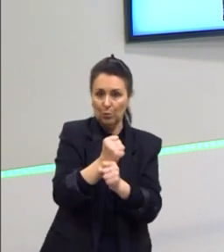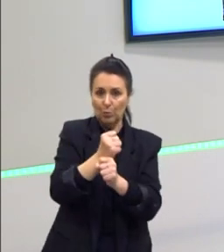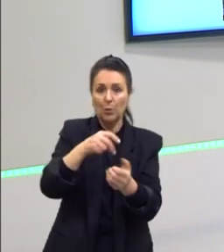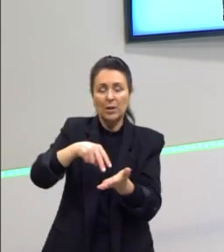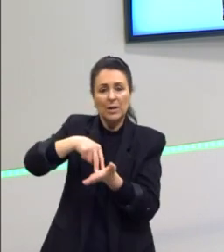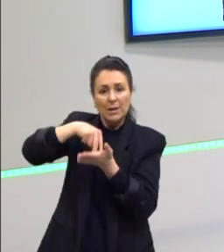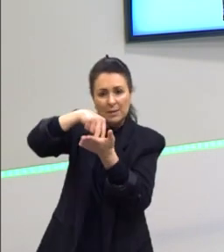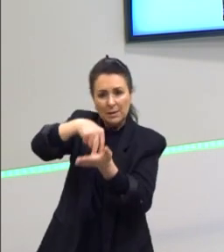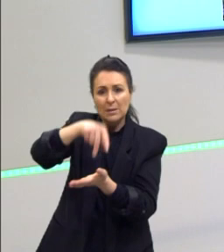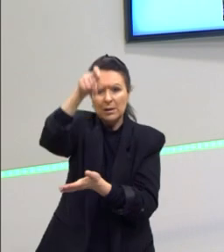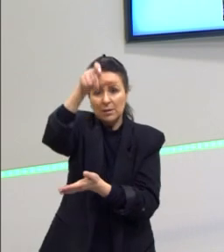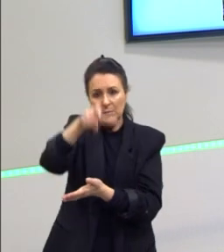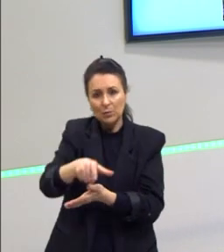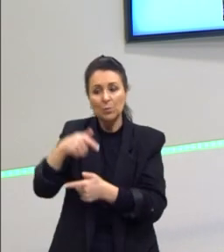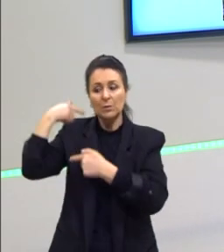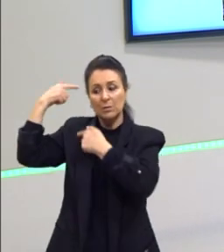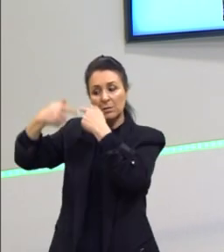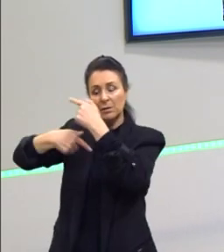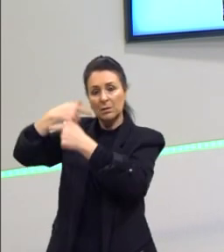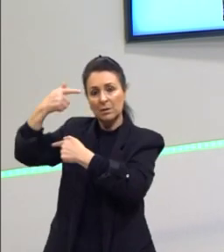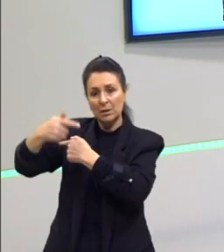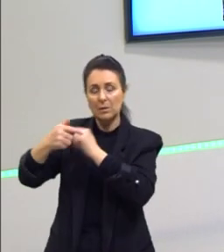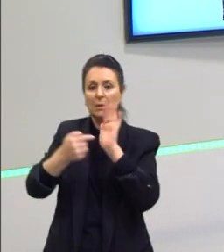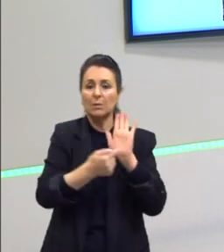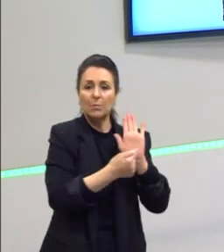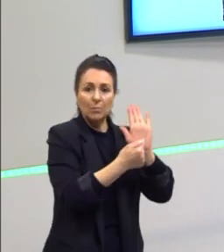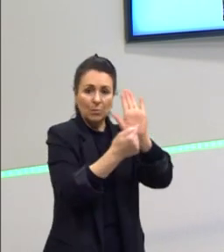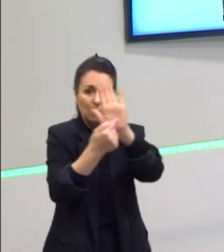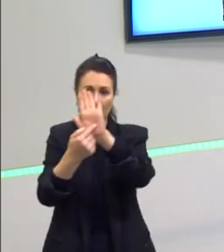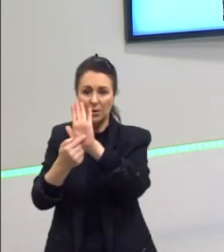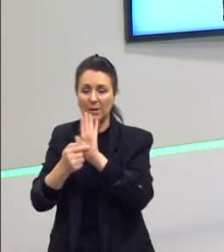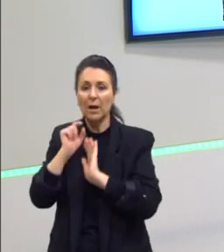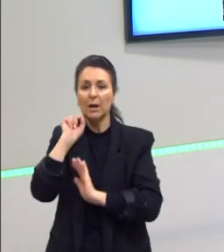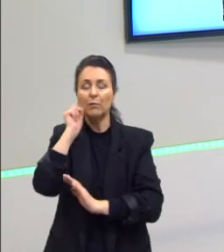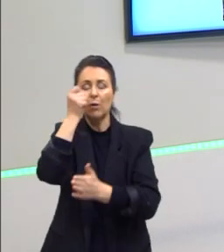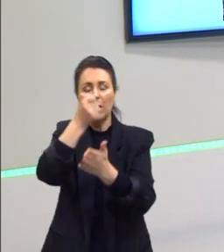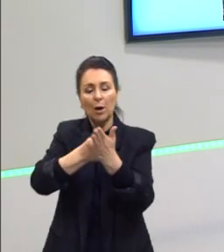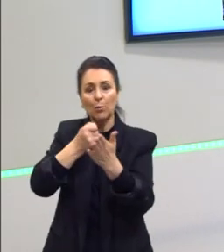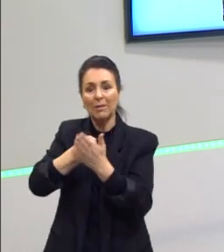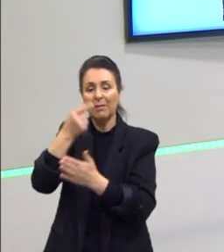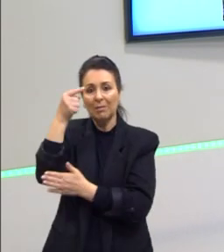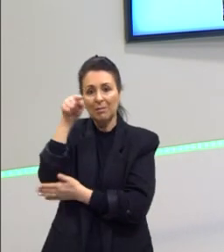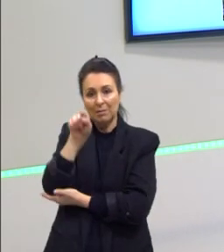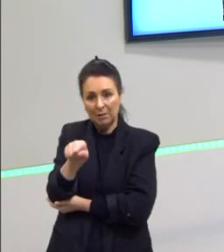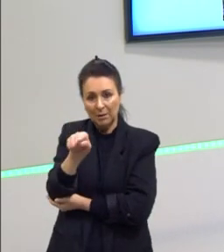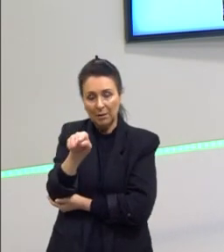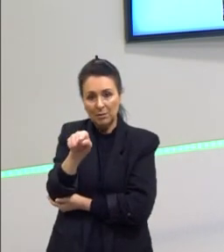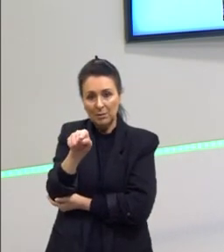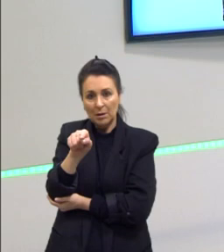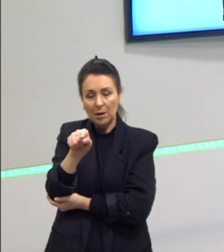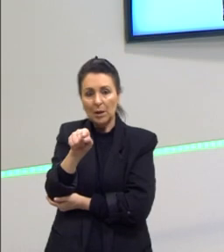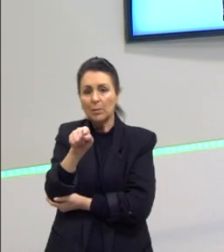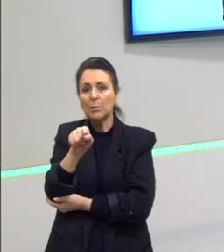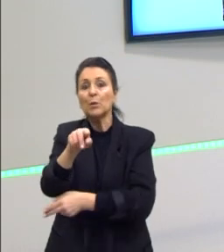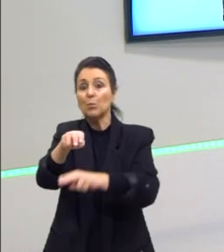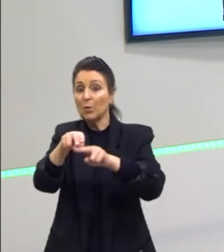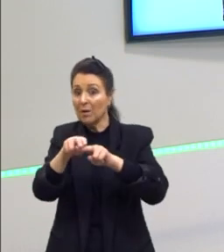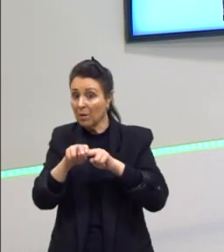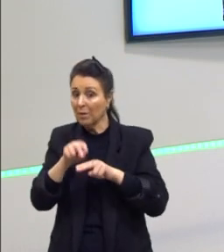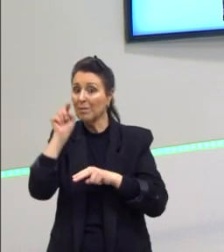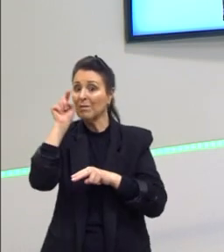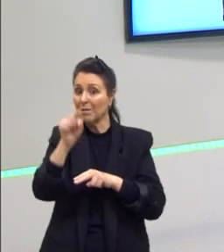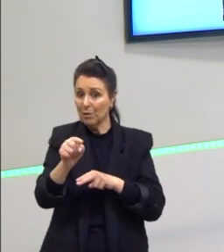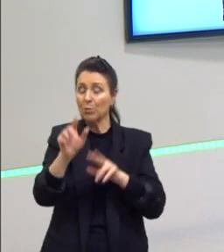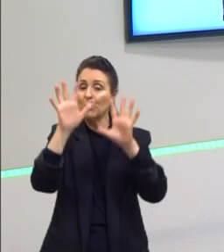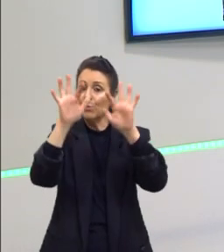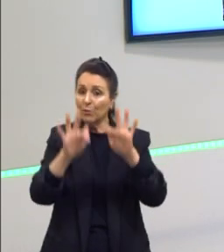escravizadas e dos seus descendentes, e ressaltar que foi a luta delas que colocou um fim na escravidão